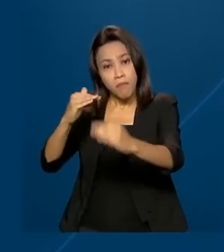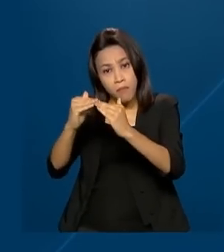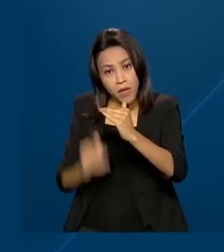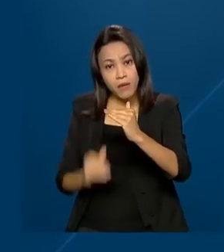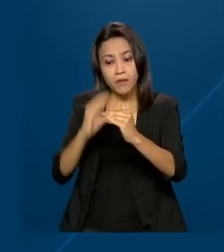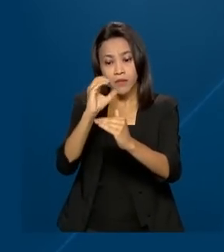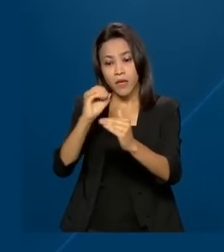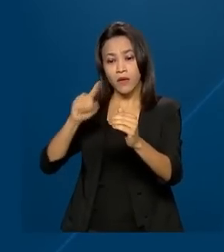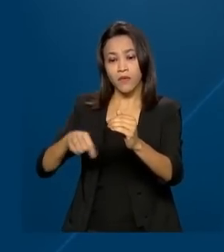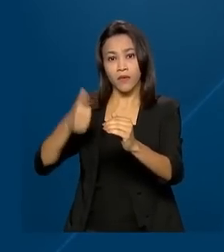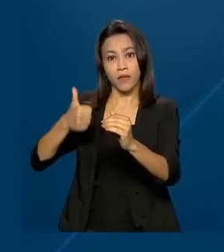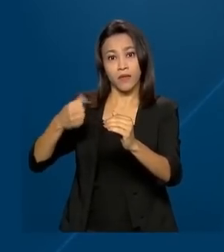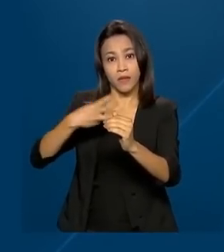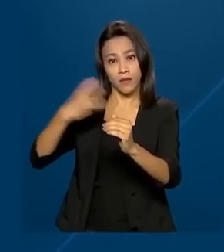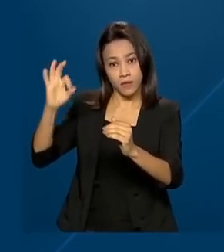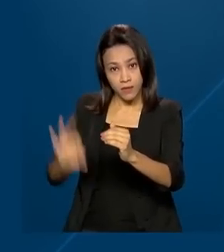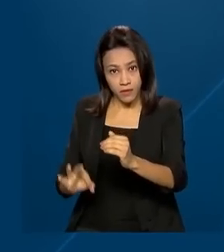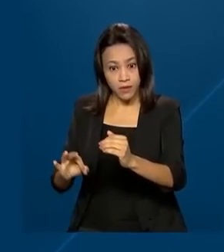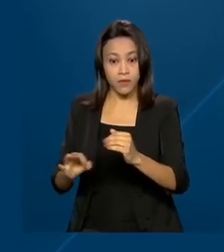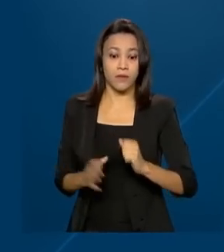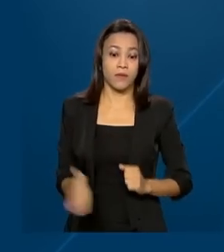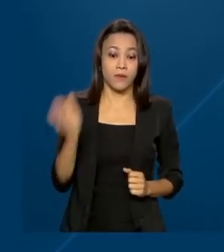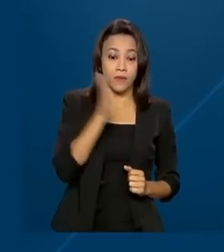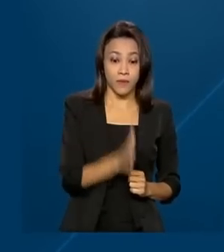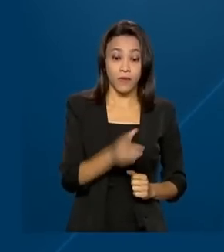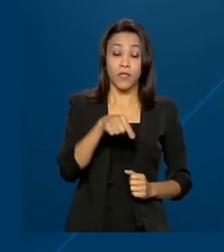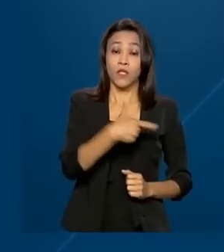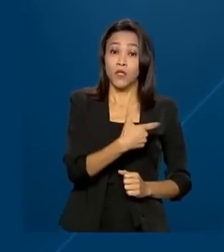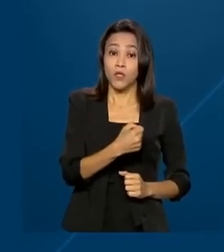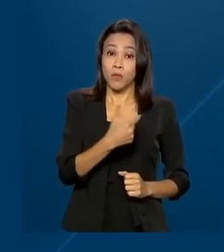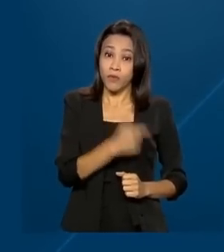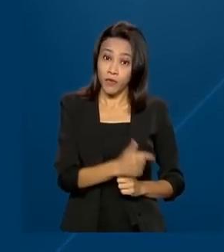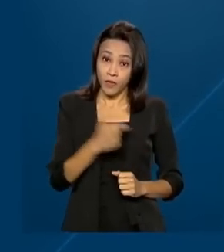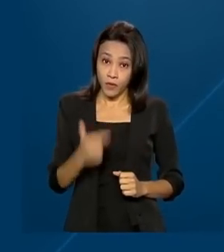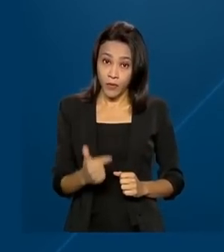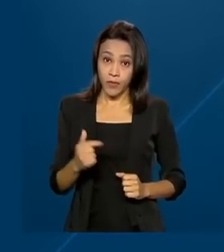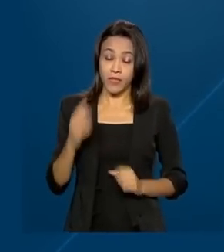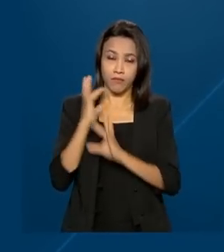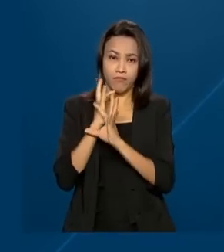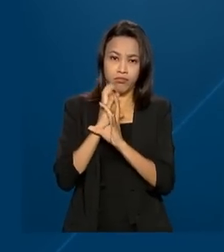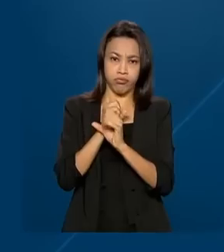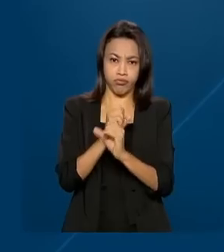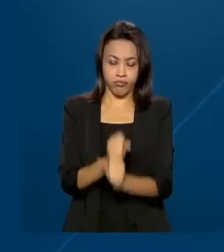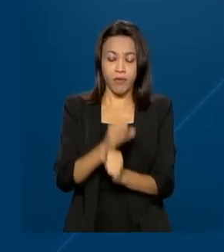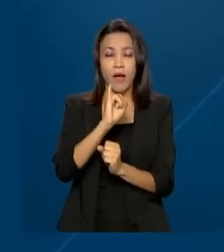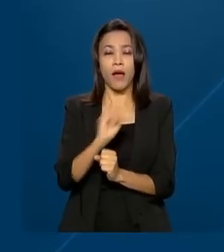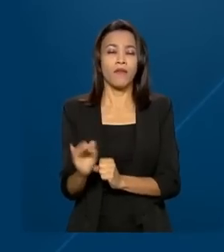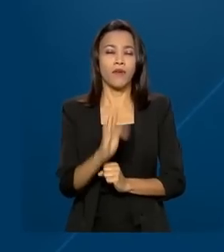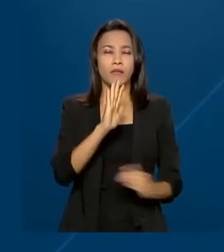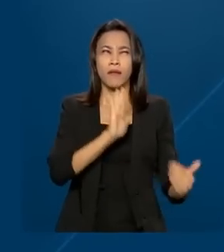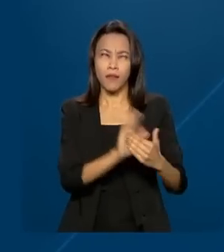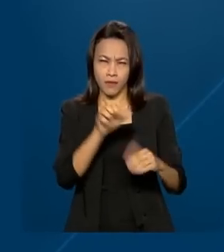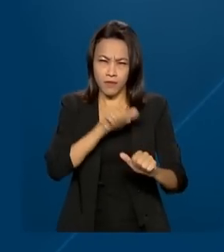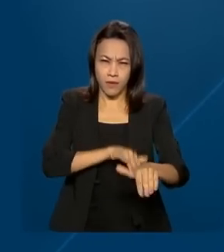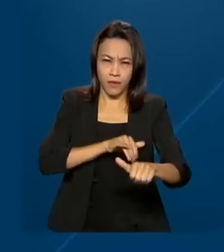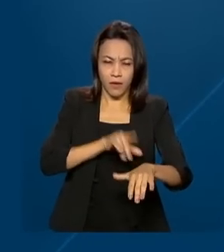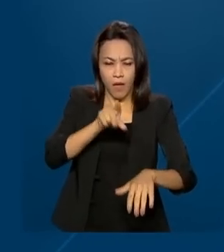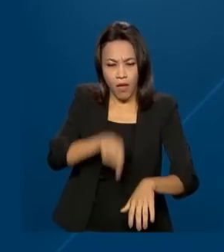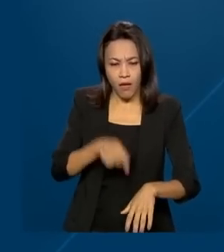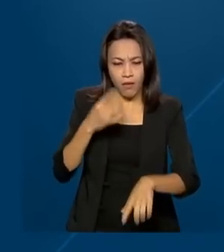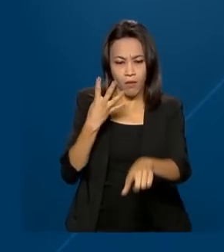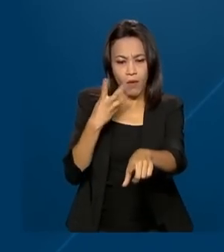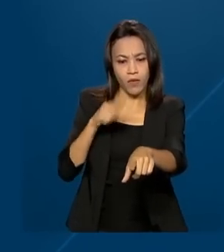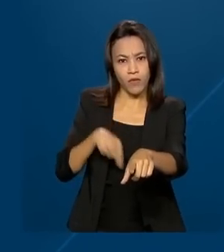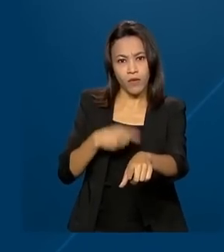,13%. Em 2022, a inflação acumulada até setembro é de 4